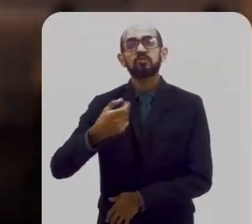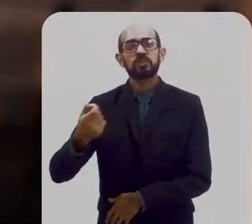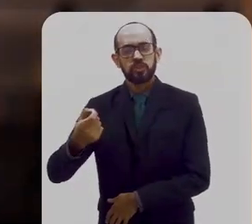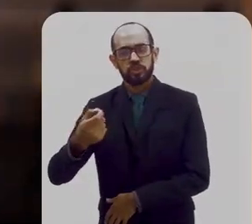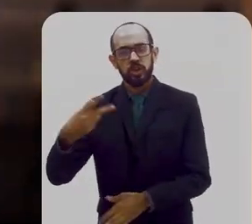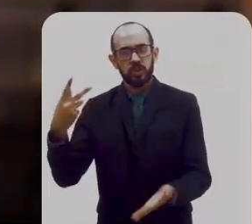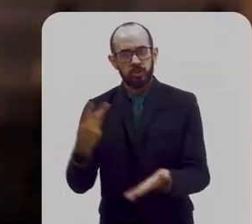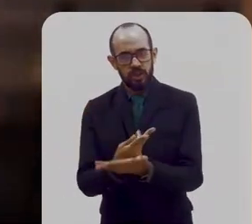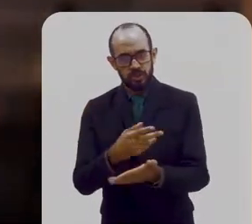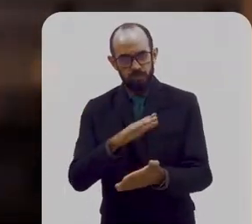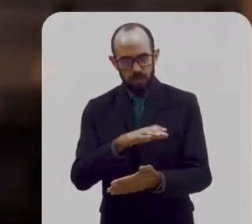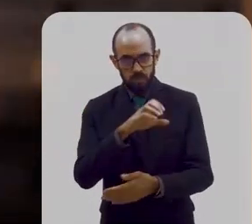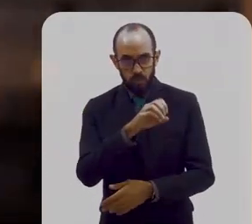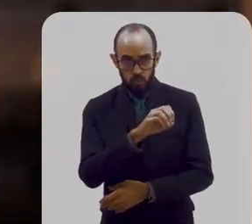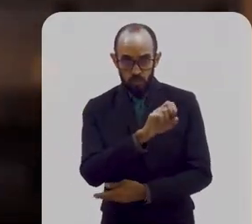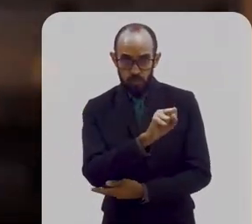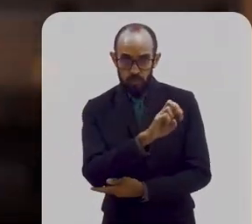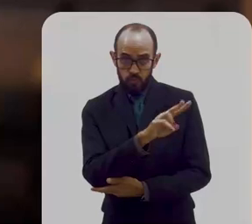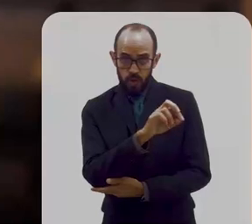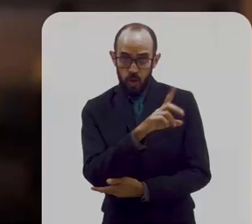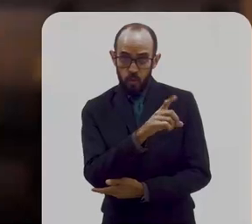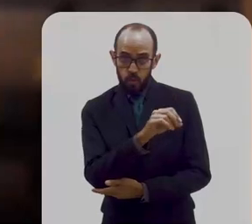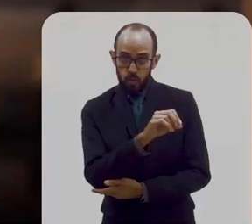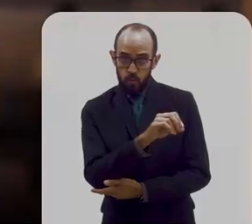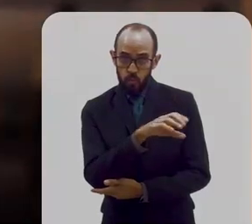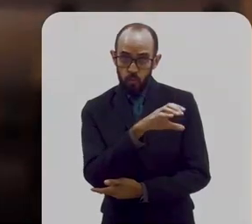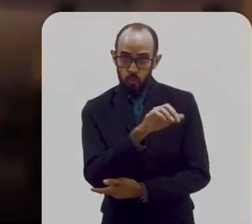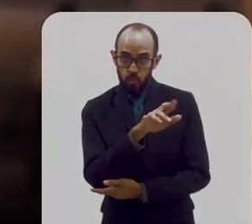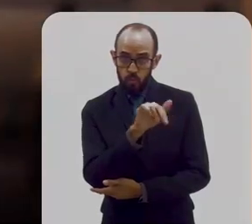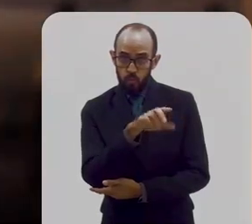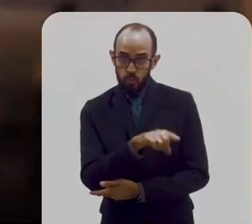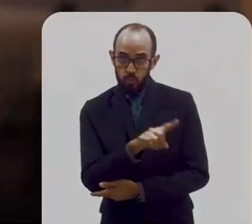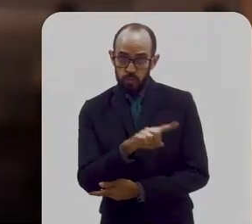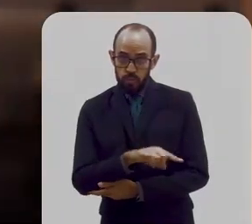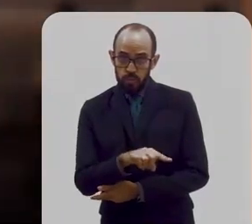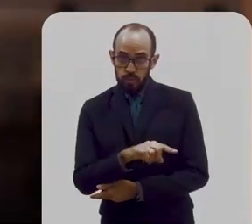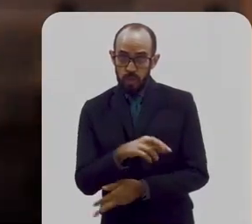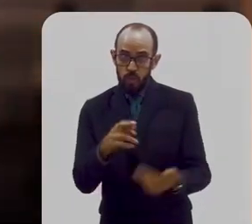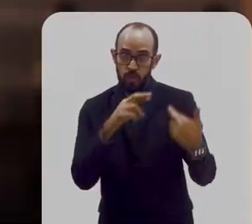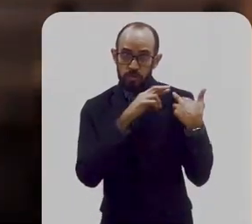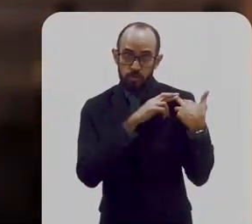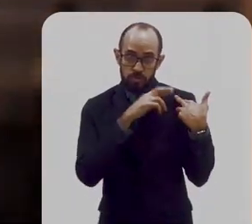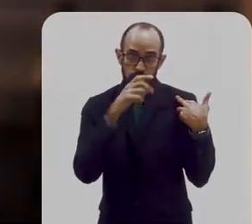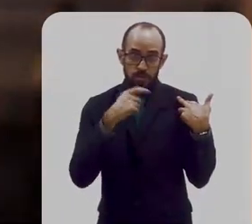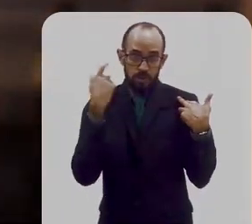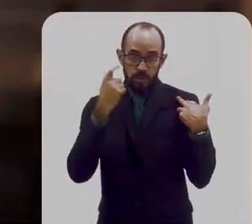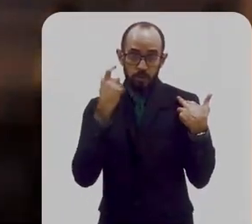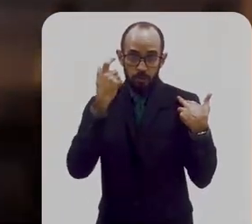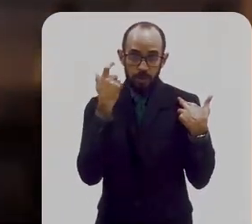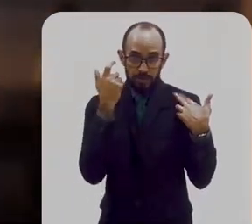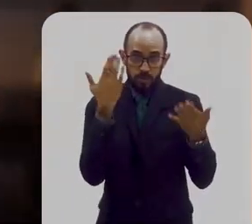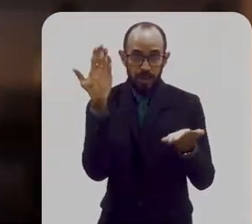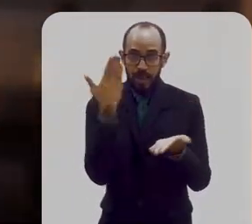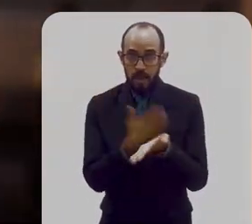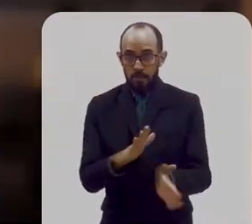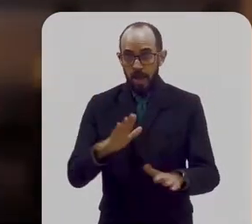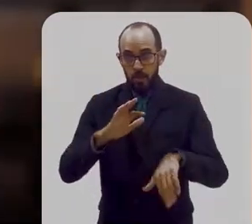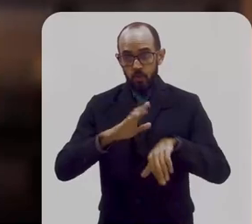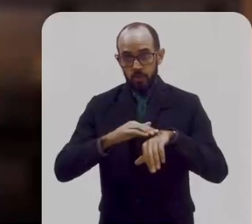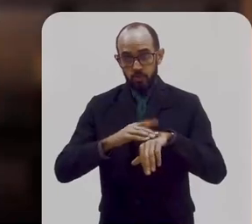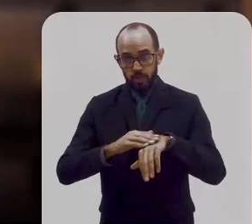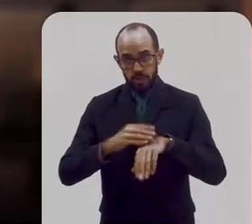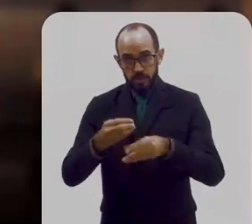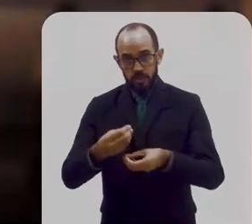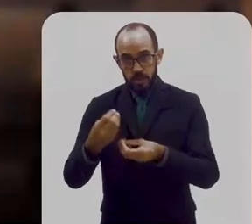efetivamente. Mas o Oswaldo Cruz vai ser o grande responsável justamente por essa preocupação em erradicar as doenças